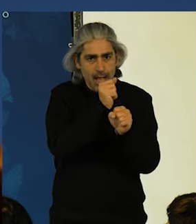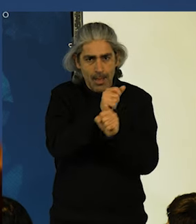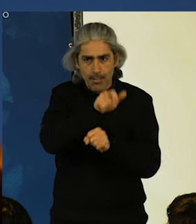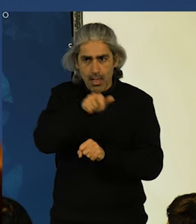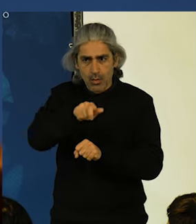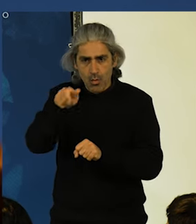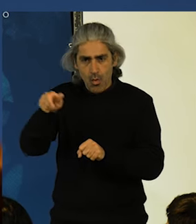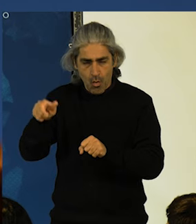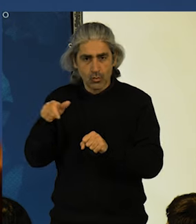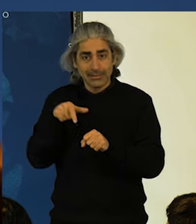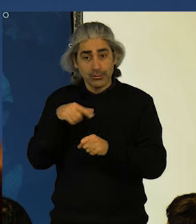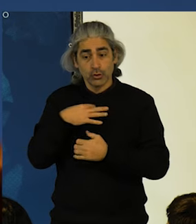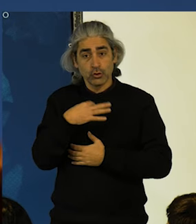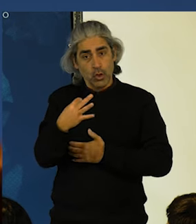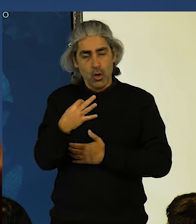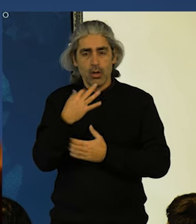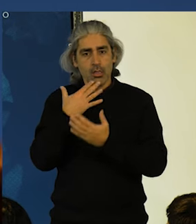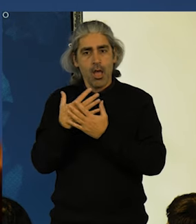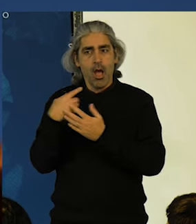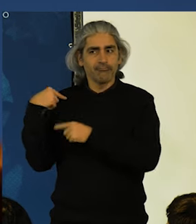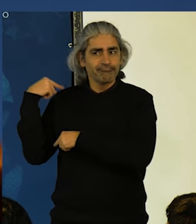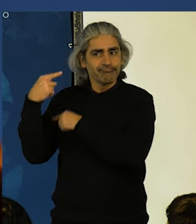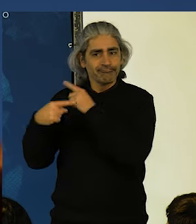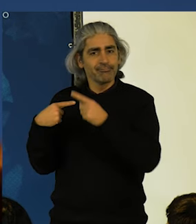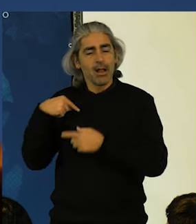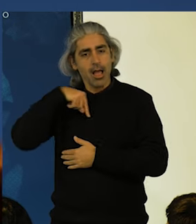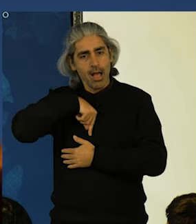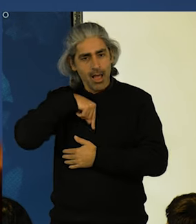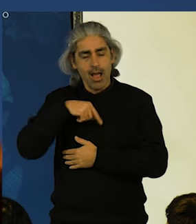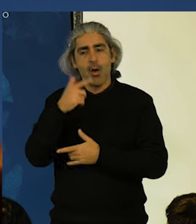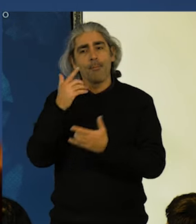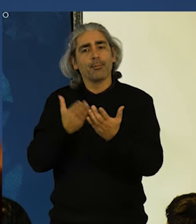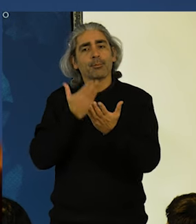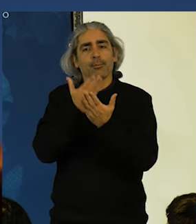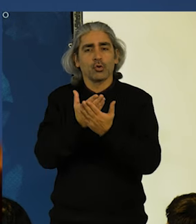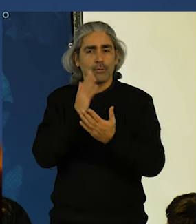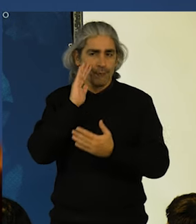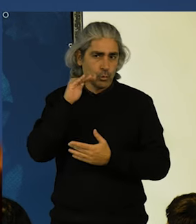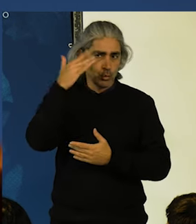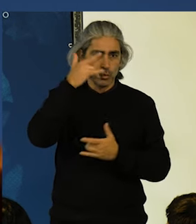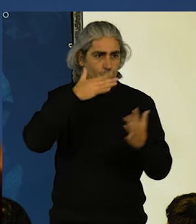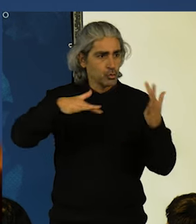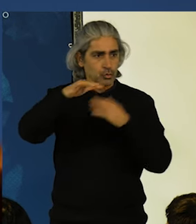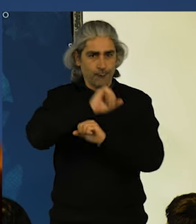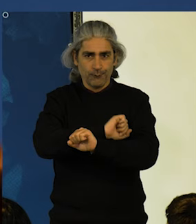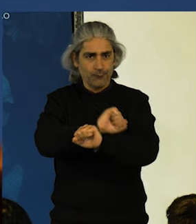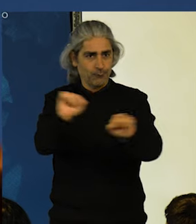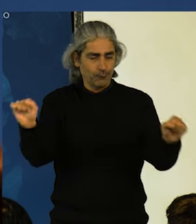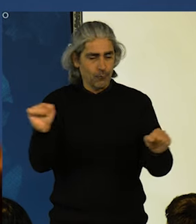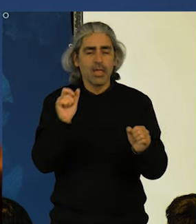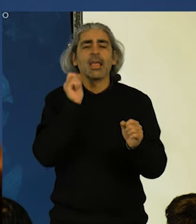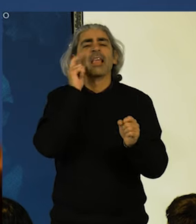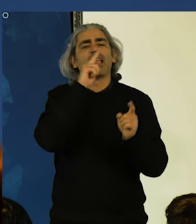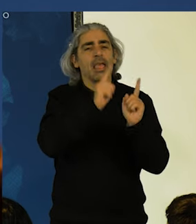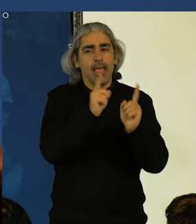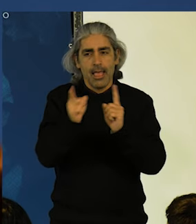A escolha que transporta consigo uma proposta de futuro para a nossa gente. E quem é a nossa gente? Façamos